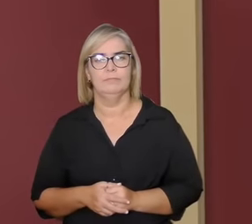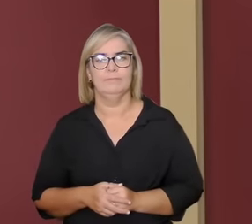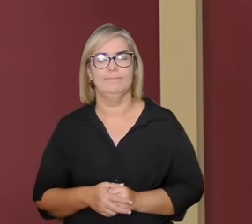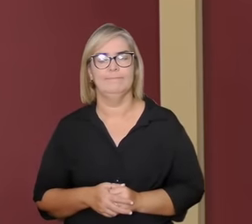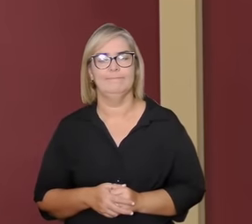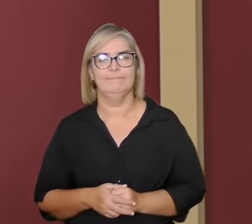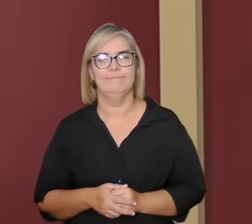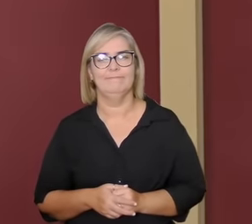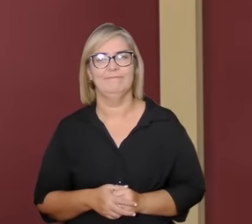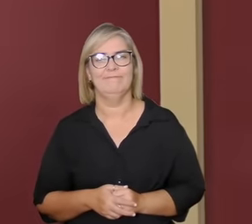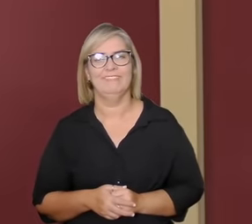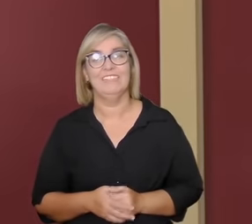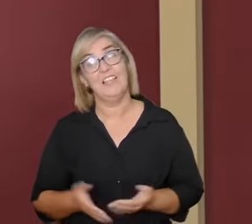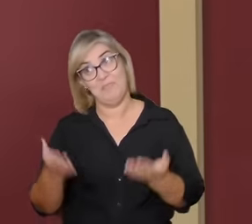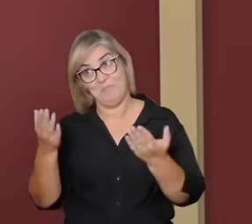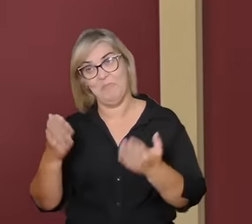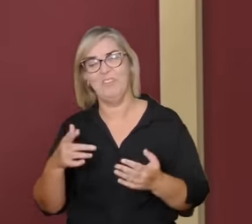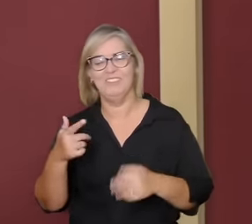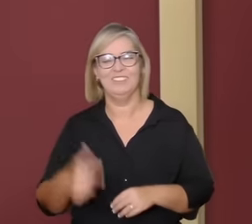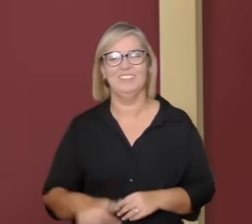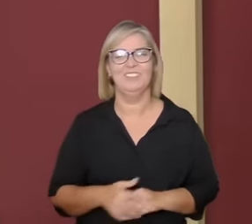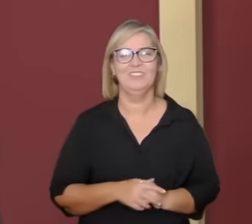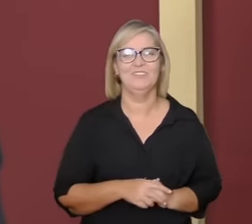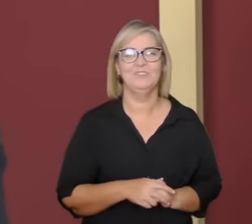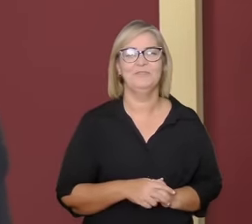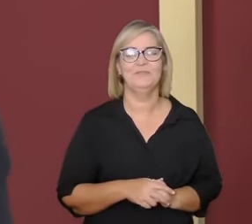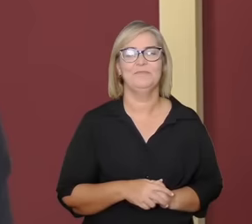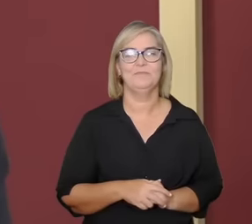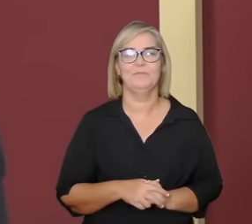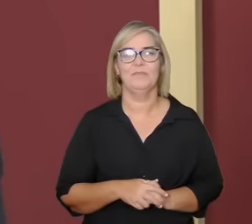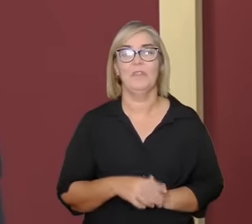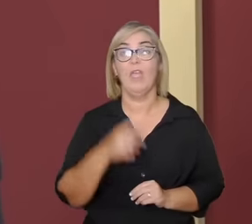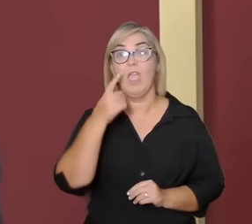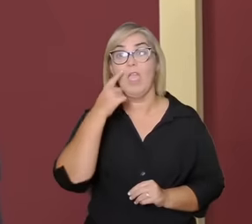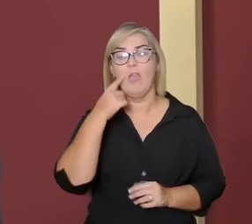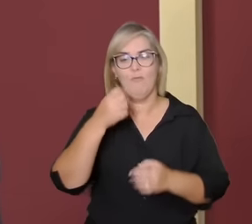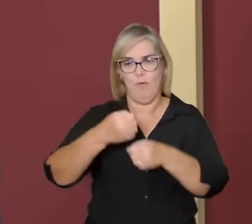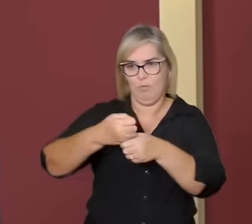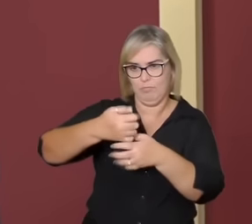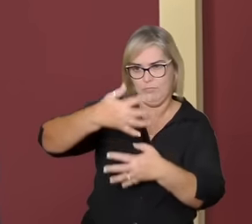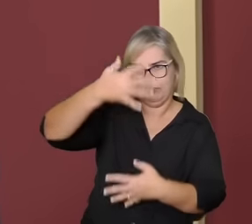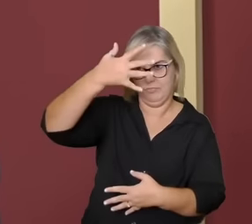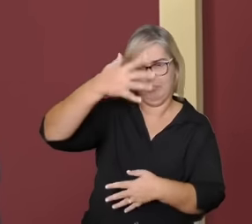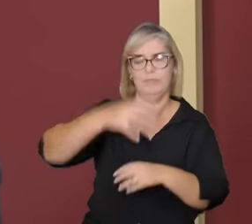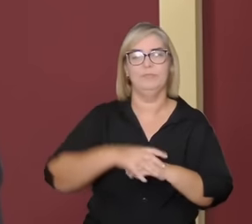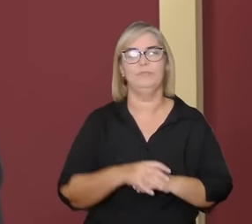Felipe devolve Felipe obrigado deixa eu só ler alguns comentários que chegaram aqui